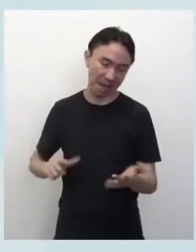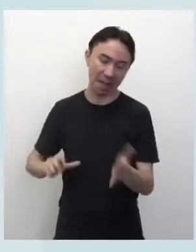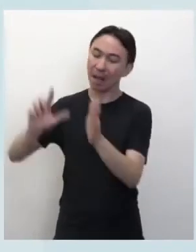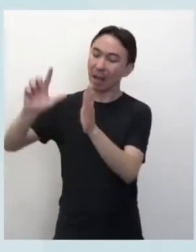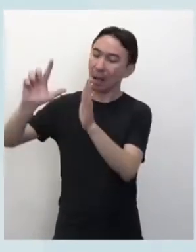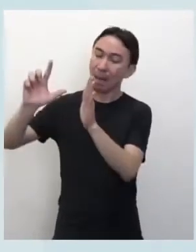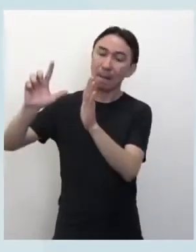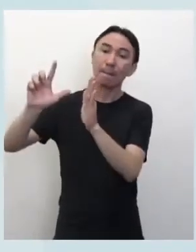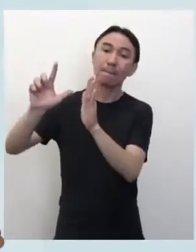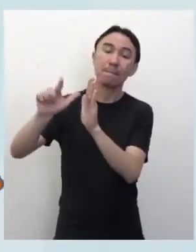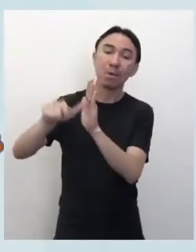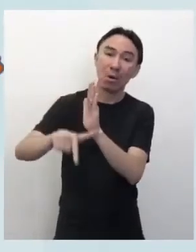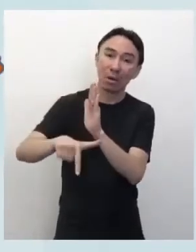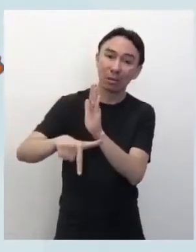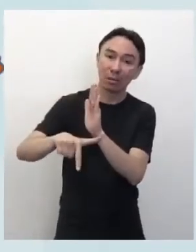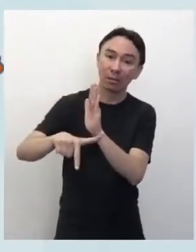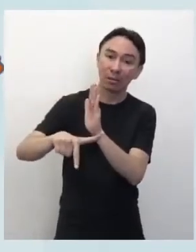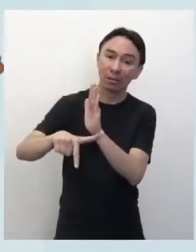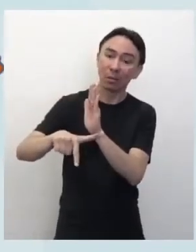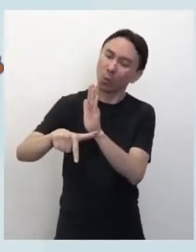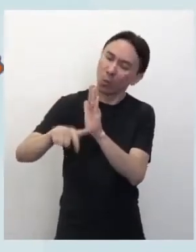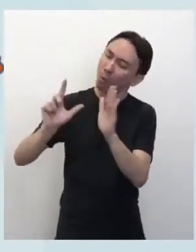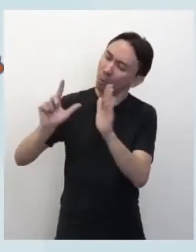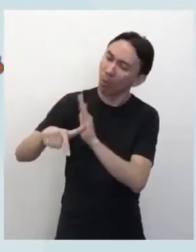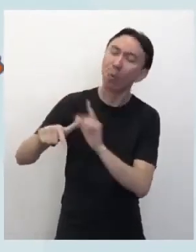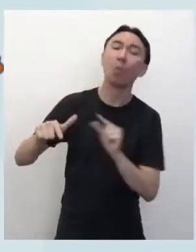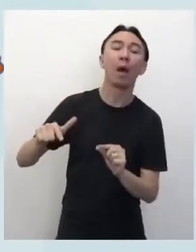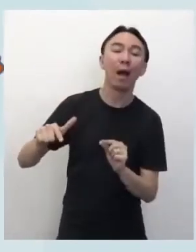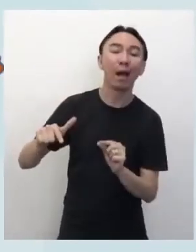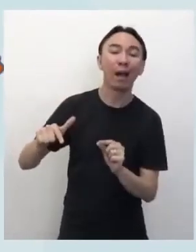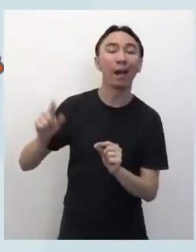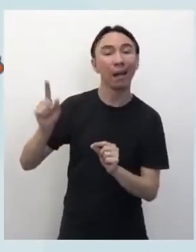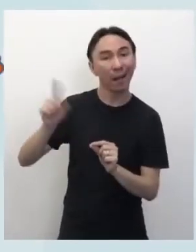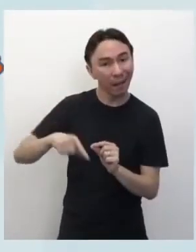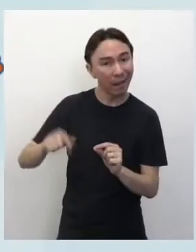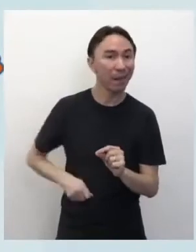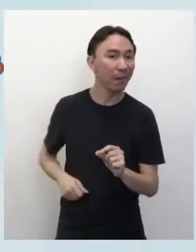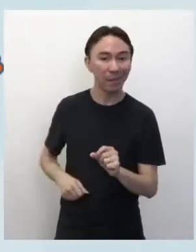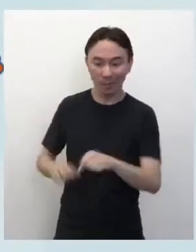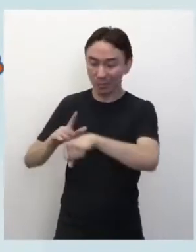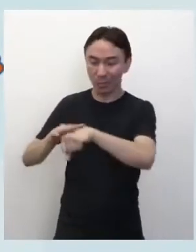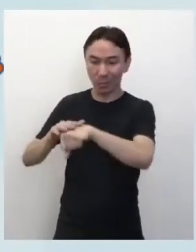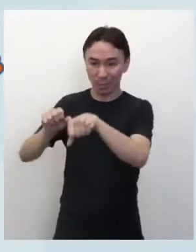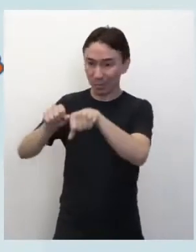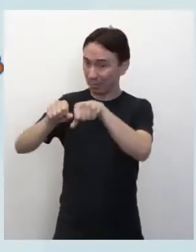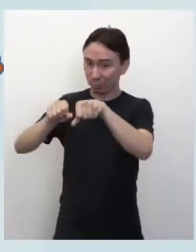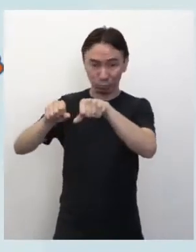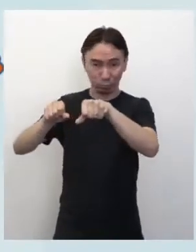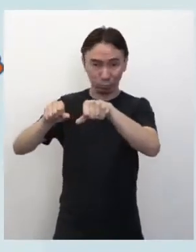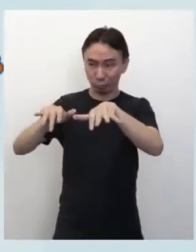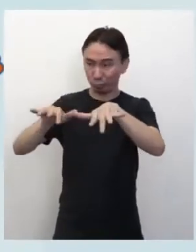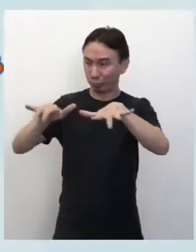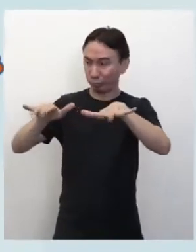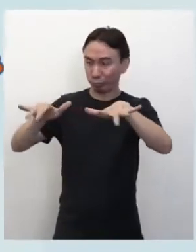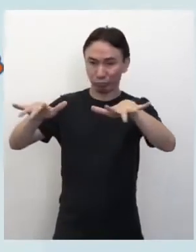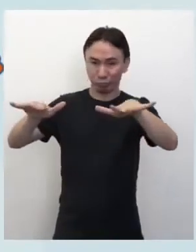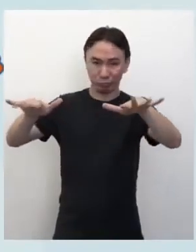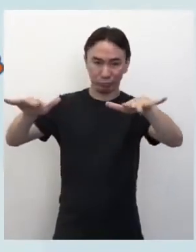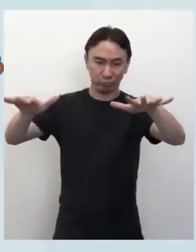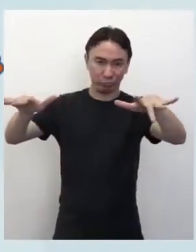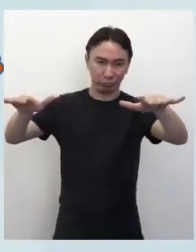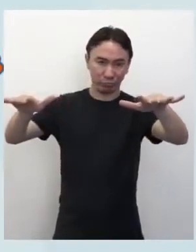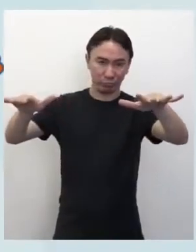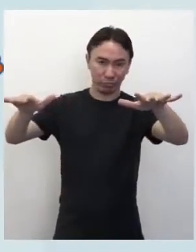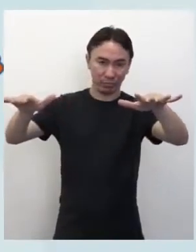Após o quê? A pandemia. Então, olha quantas informações nós temos nas manchetes.